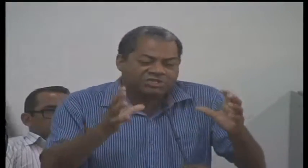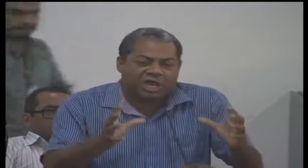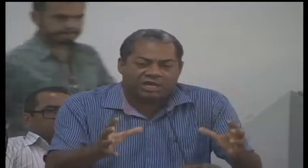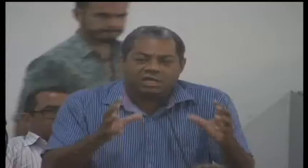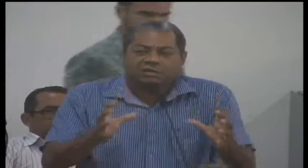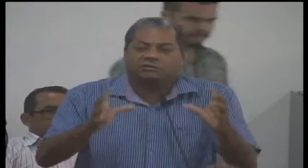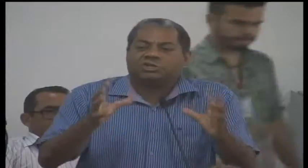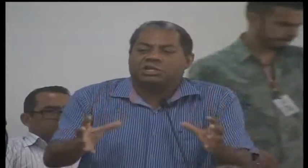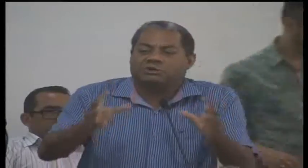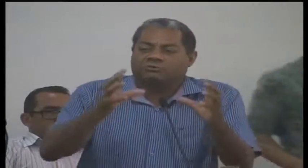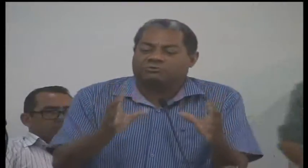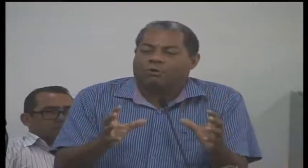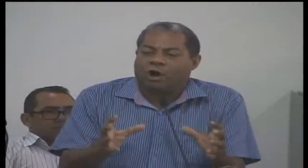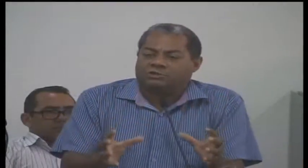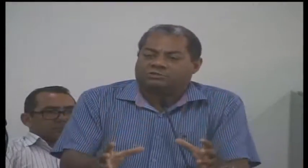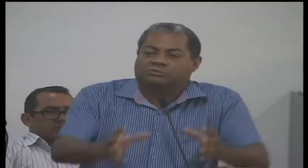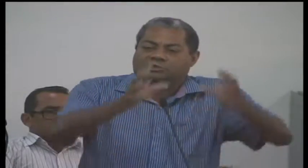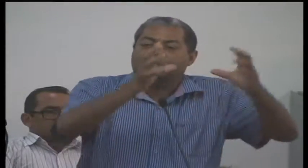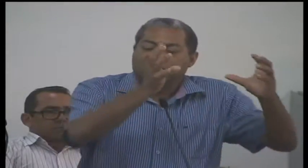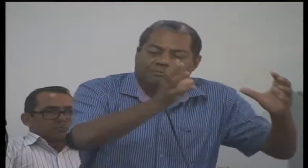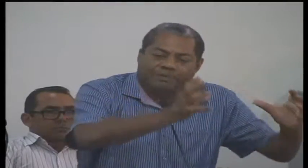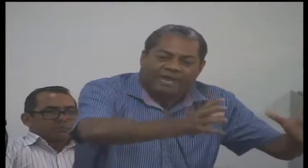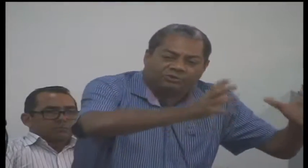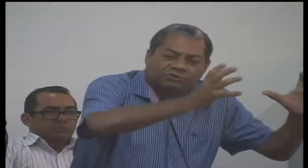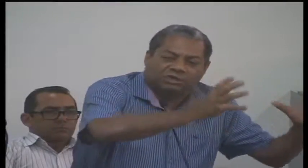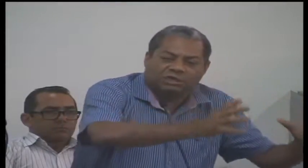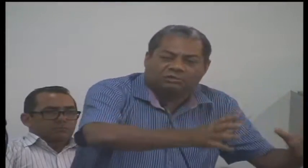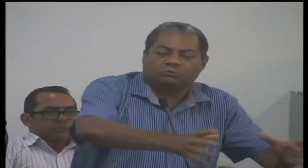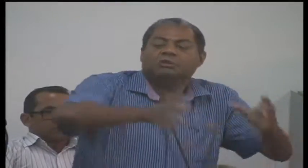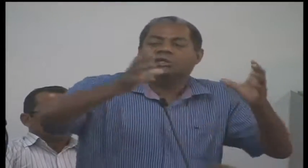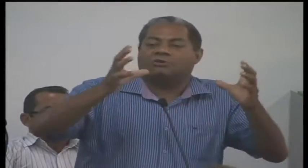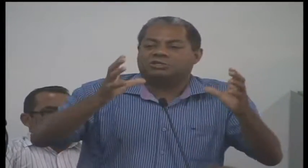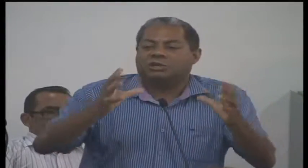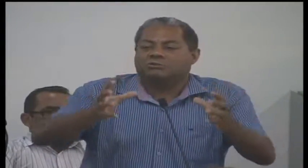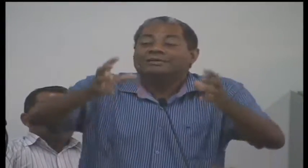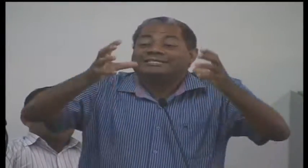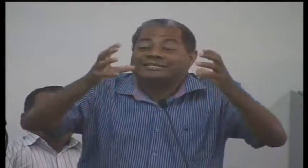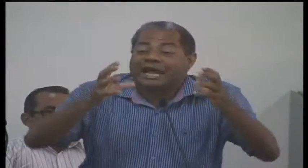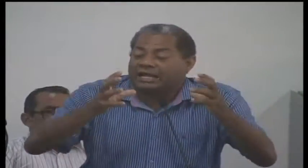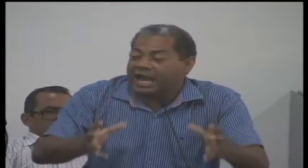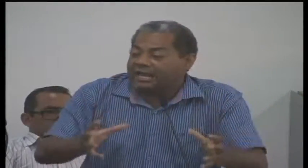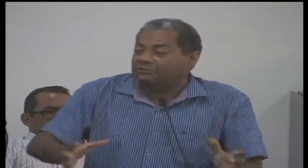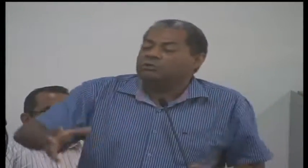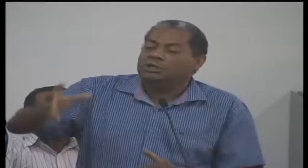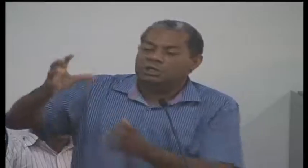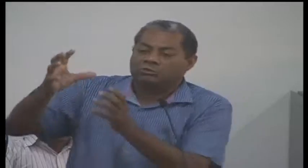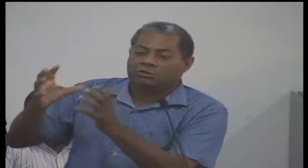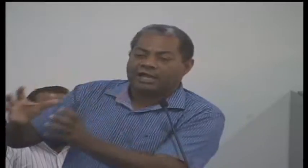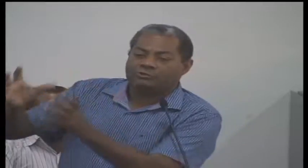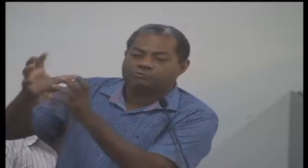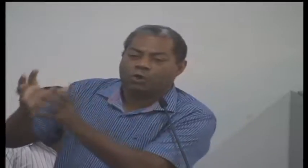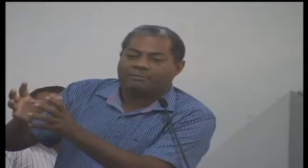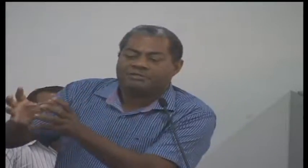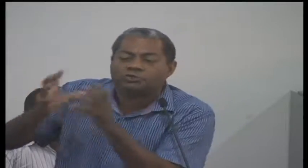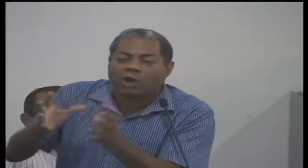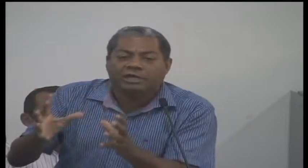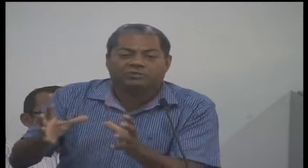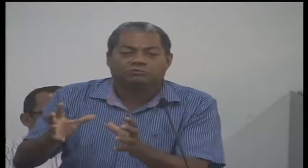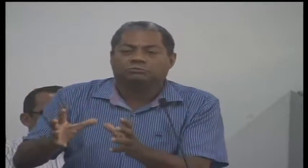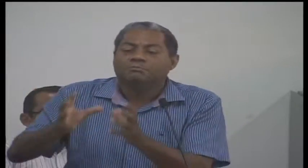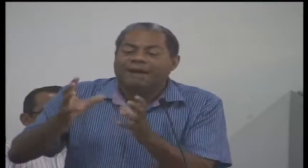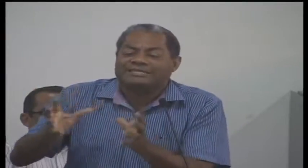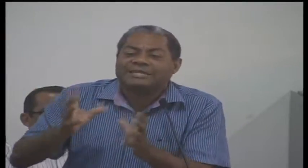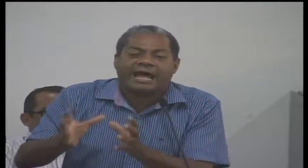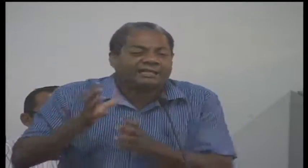fazer é gerir o dinheiro dos impostos, que pega dos ricos, que é o dinheiro sagrado e cuidado aos pobres.